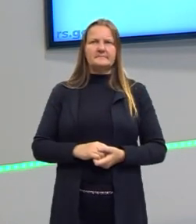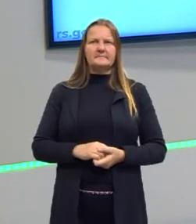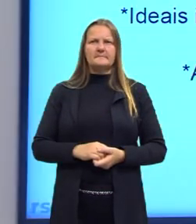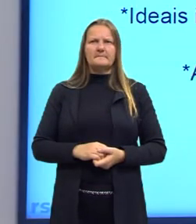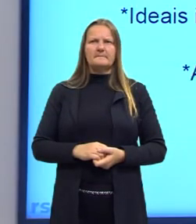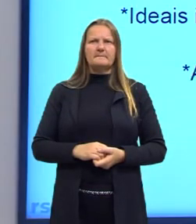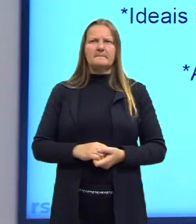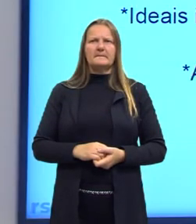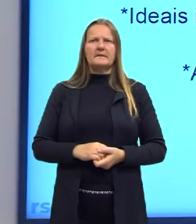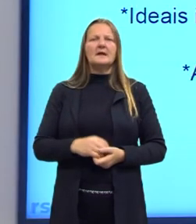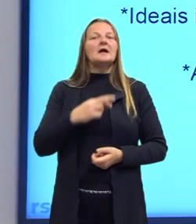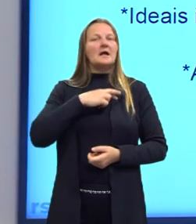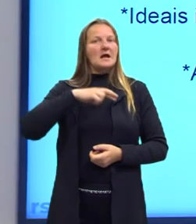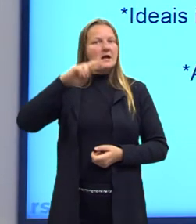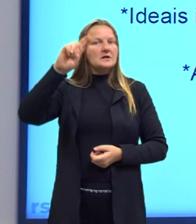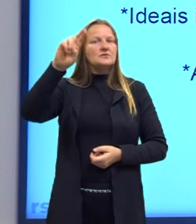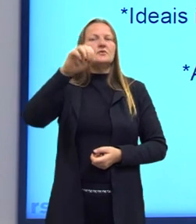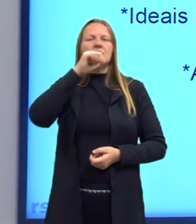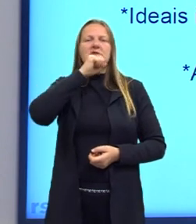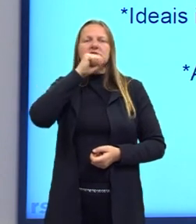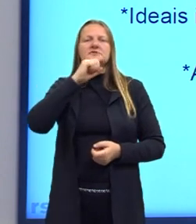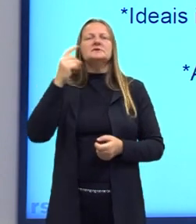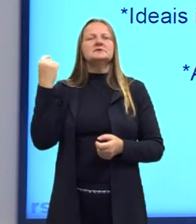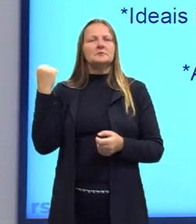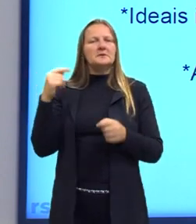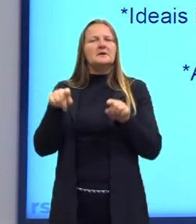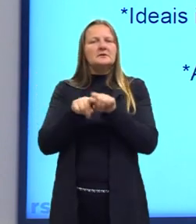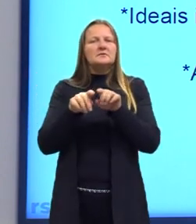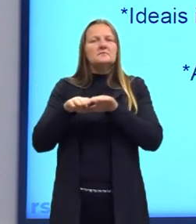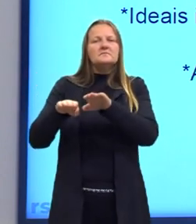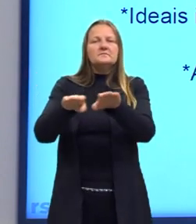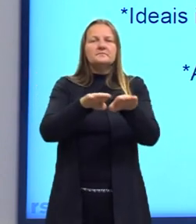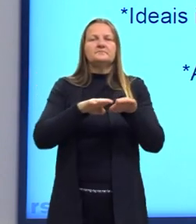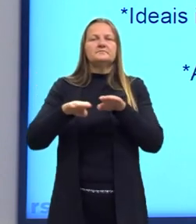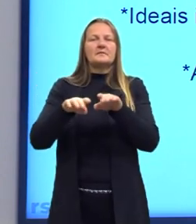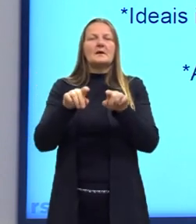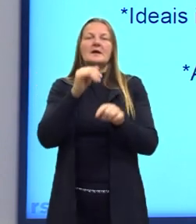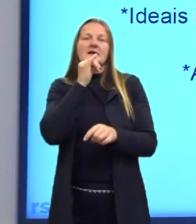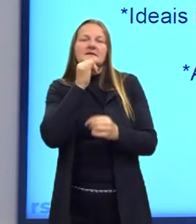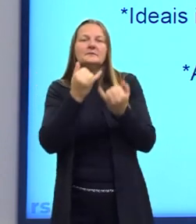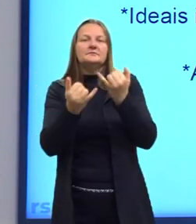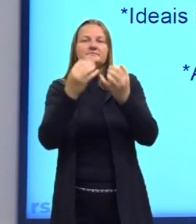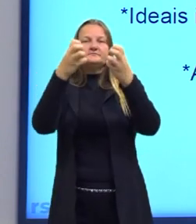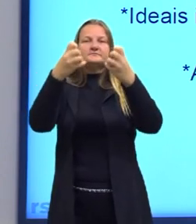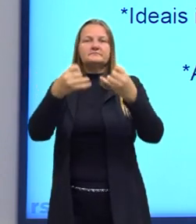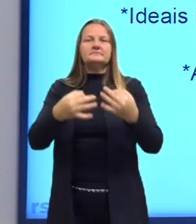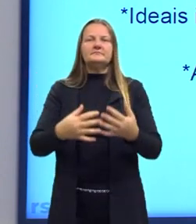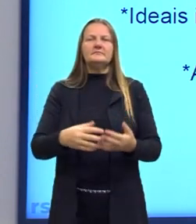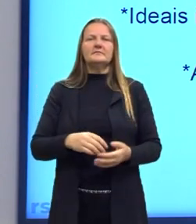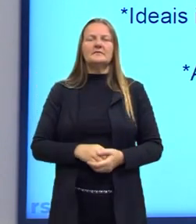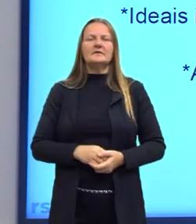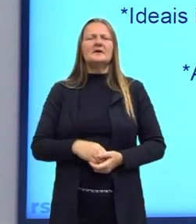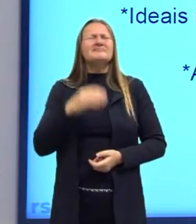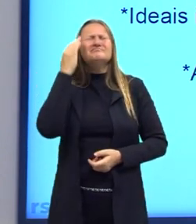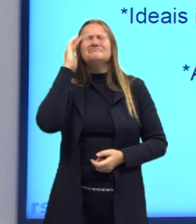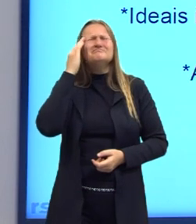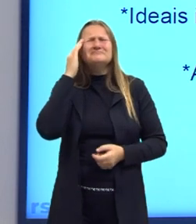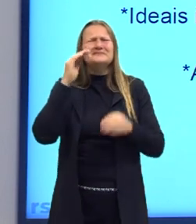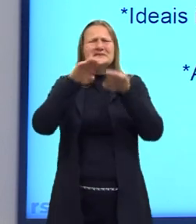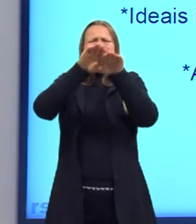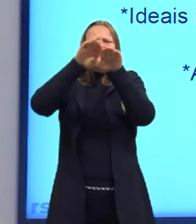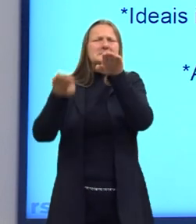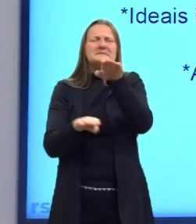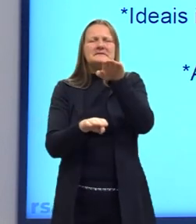Religiões antigas negavam a igualdade, mas por outro lado nós temos, por exemplo, nessa questão de não entender a desigualdade. Olha o